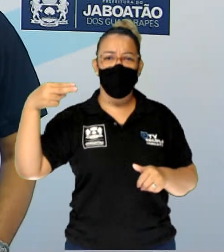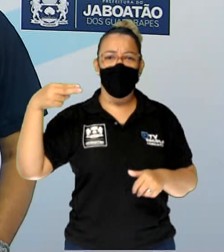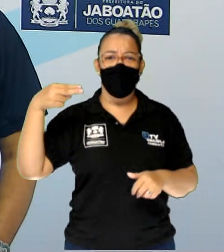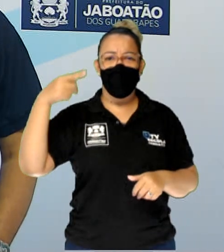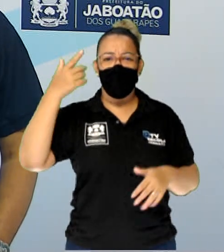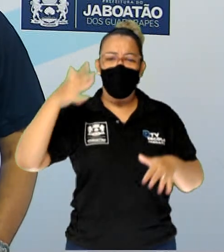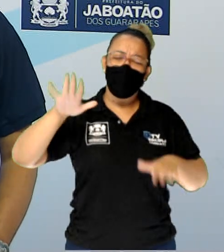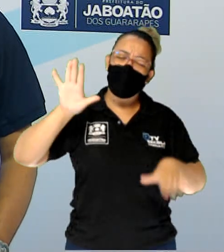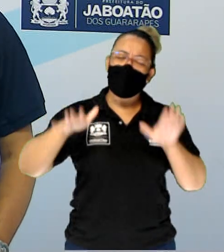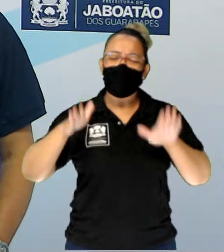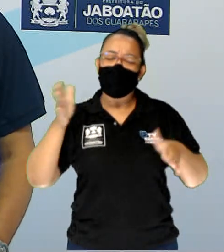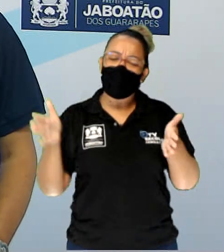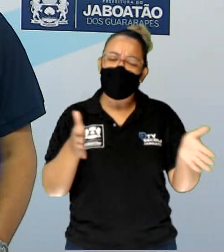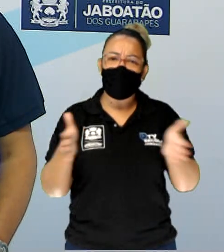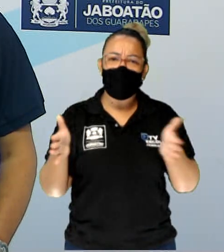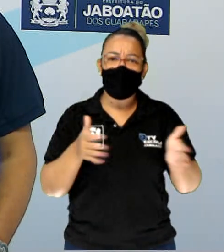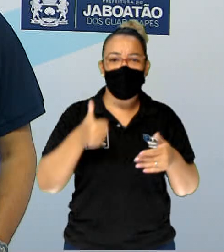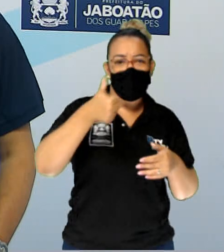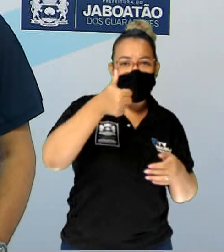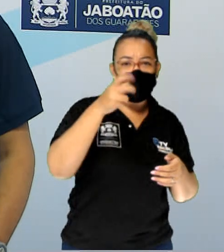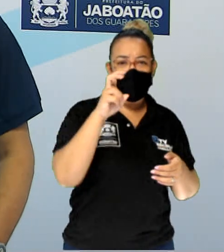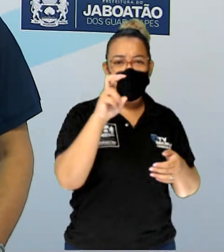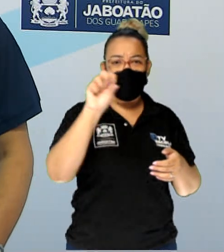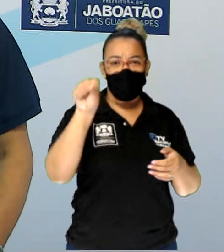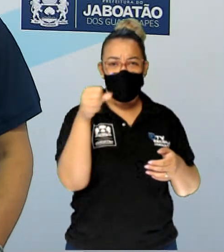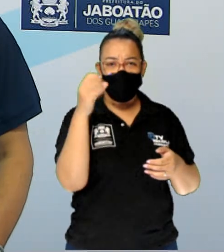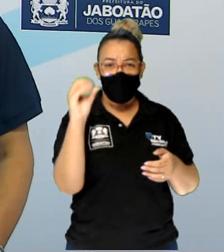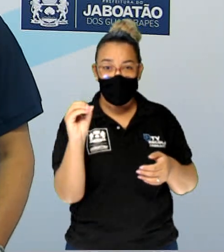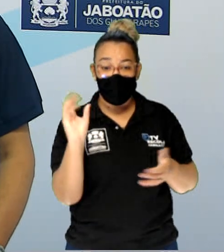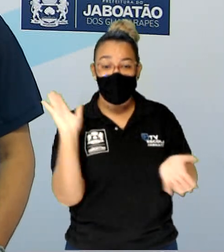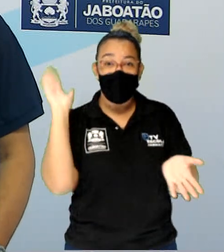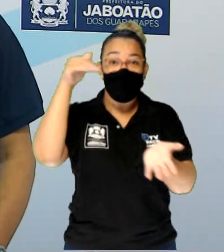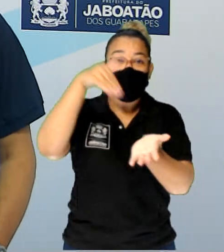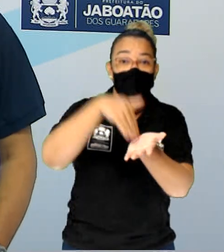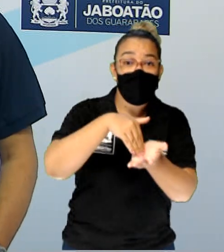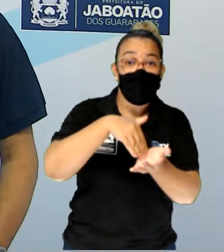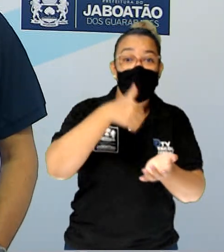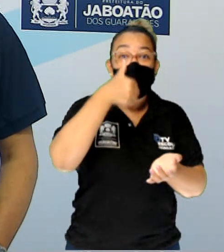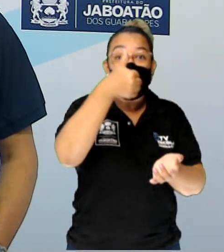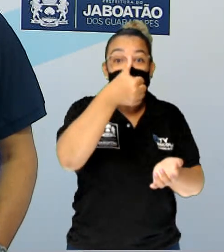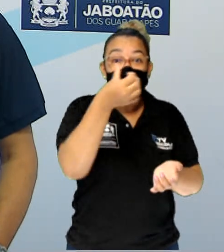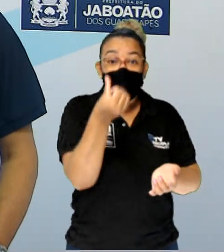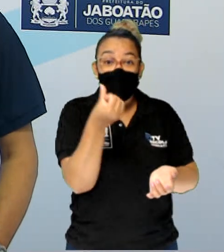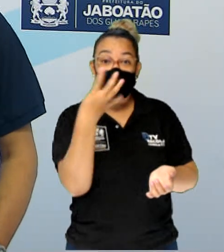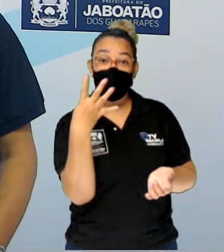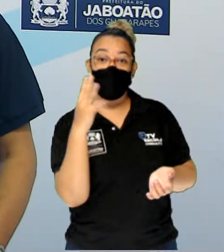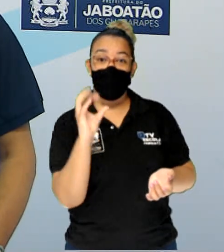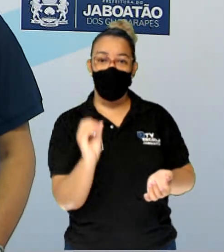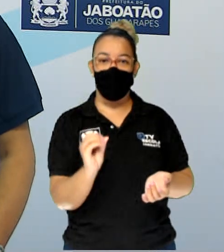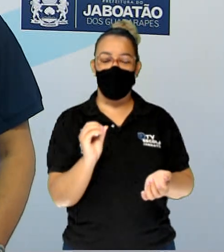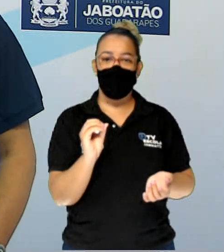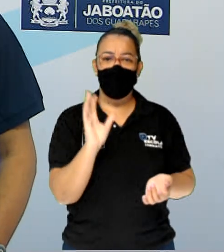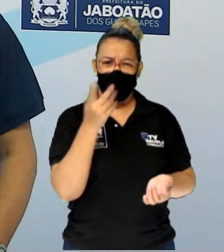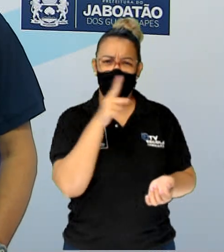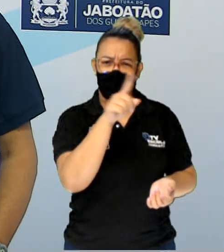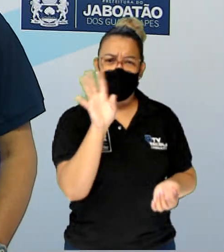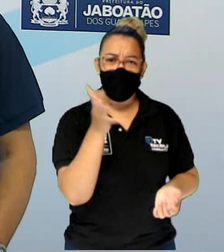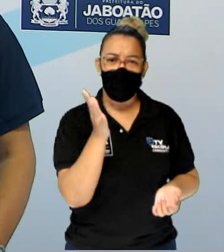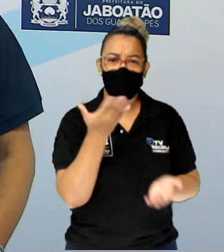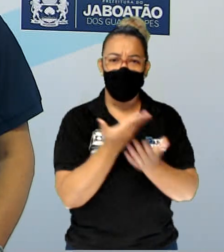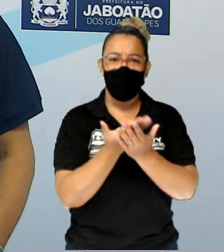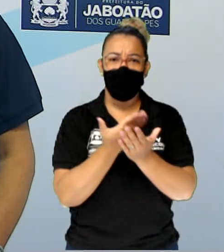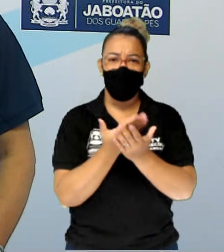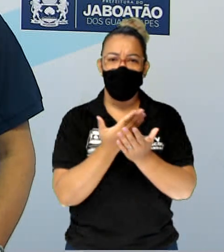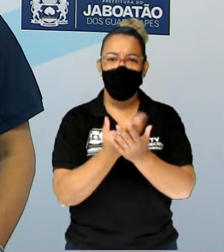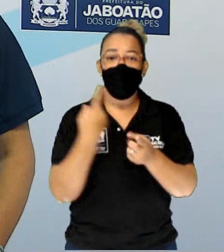período de 1580 a 1640, eu falei para vocês no aula anterior, os portugueses e espanhóis ficaram